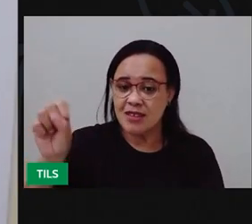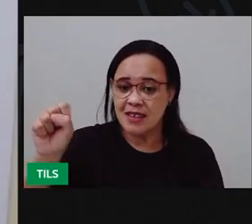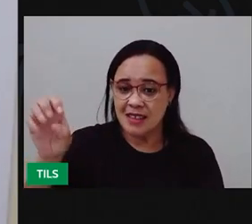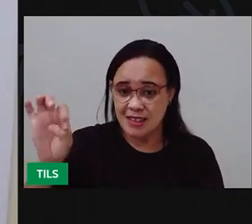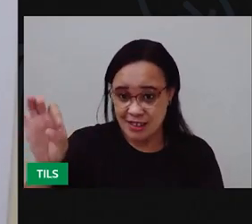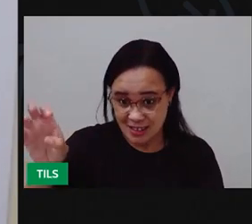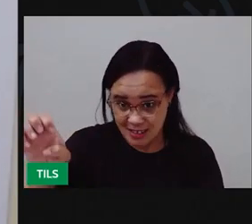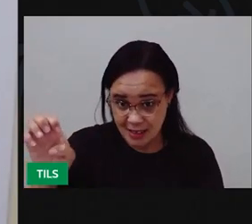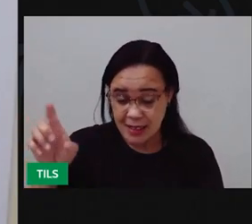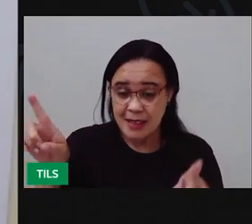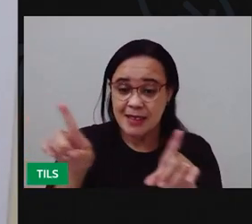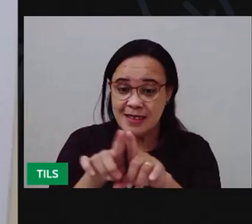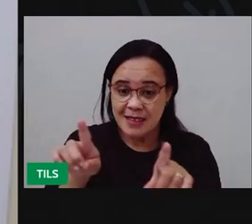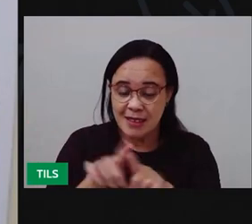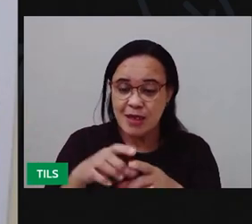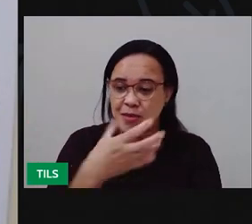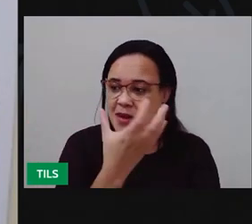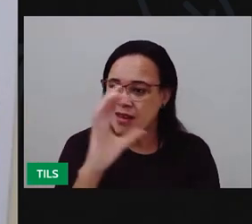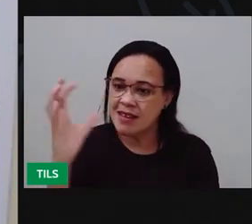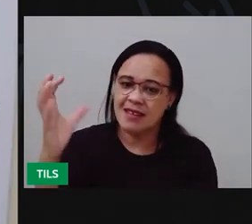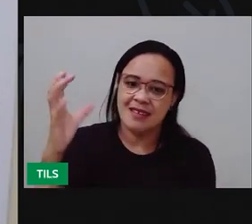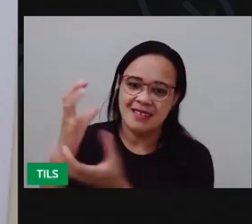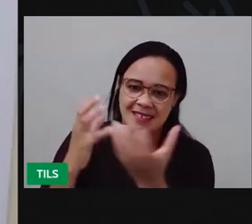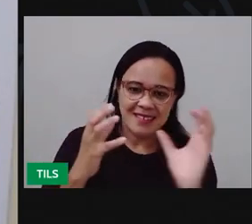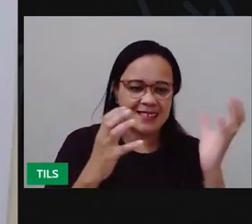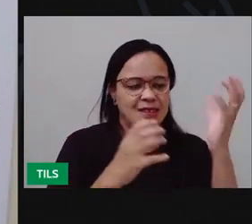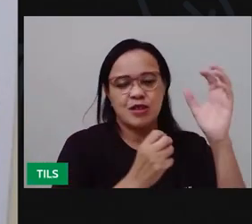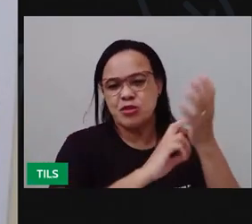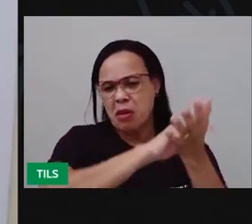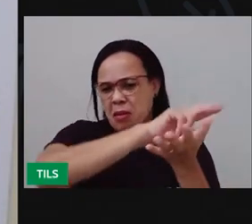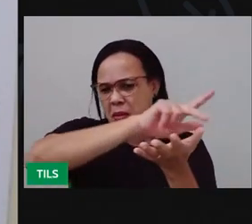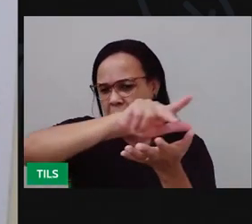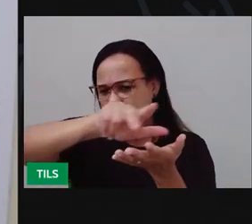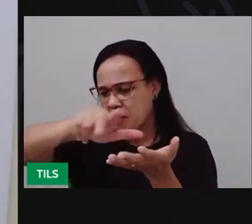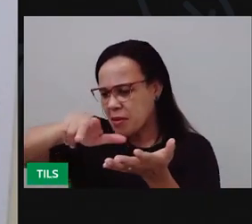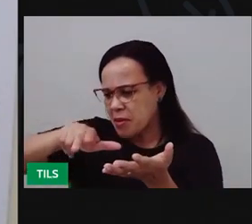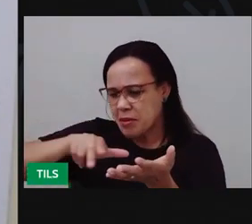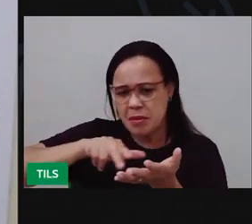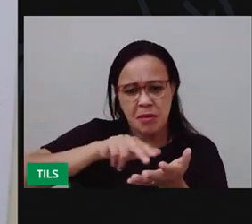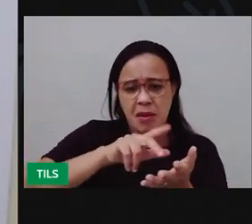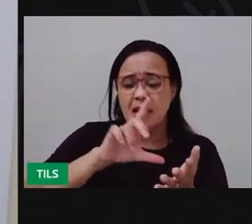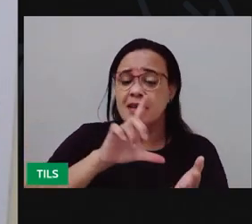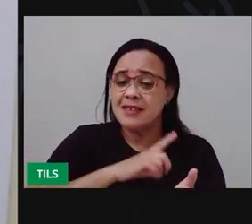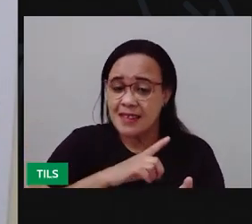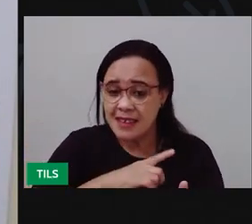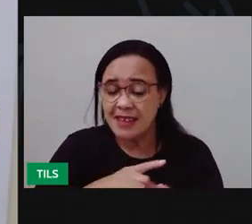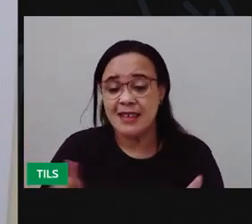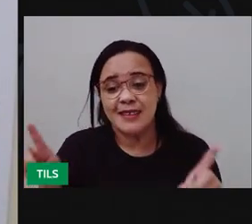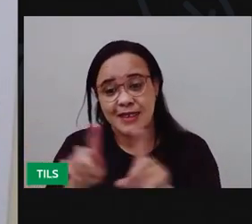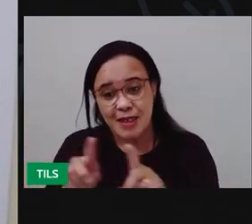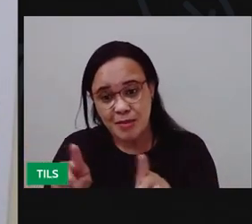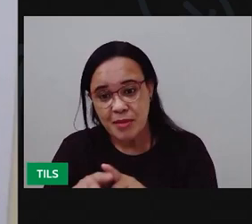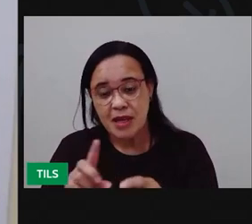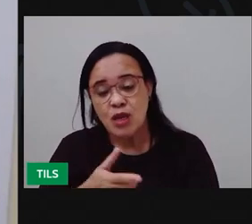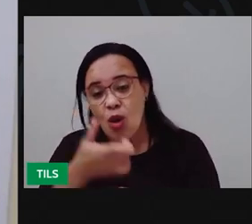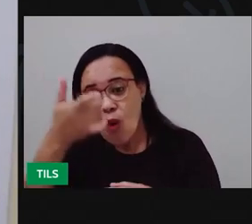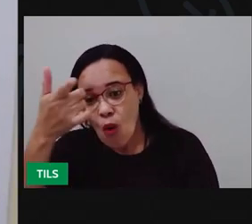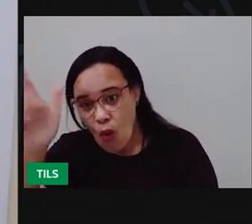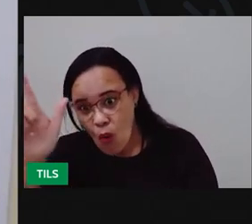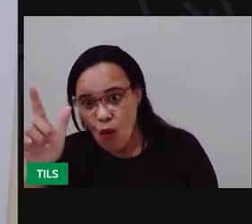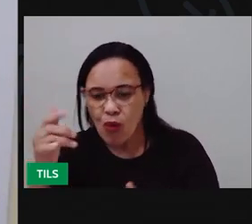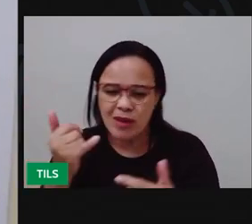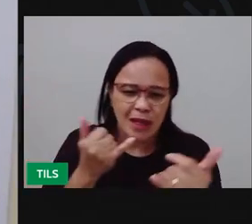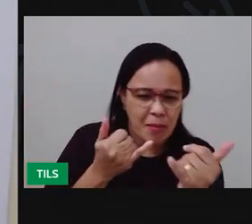viu alguns exemplos de xilogravura e vimos uma variação, que é a isogravura. Que é a gravura